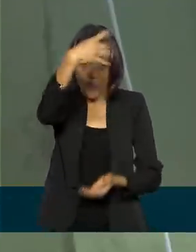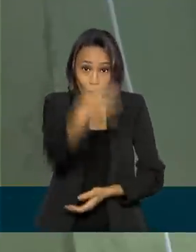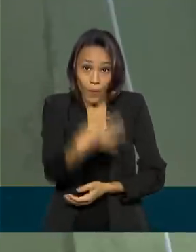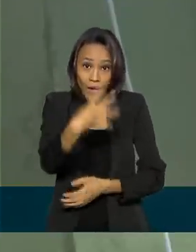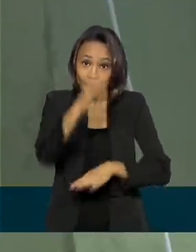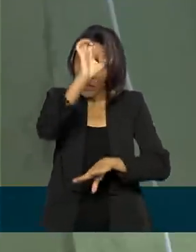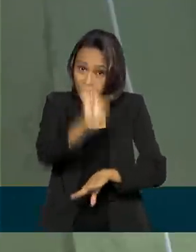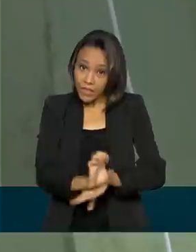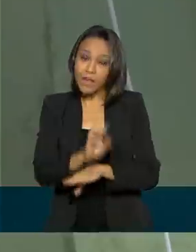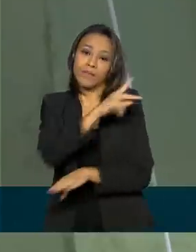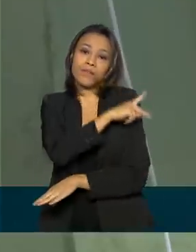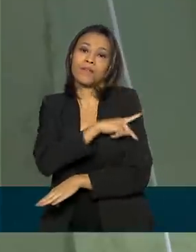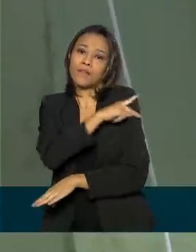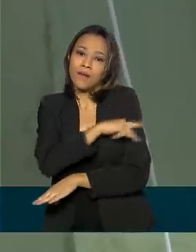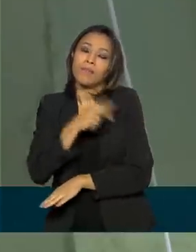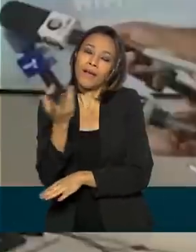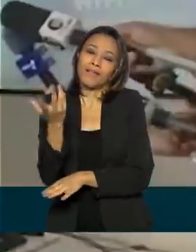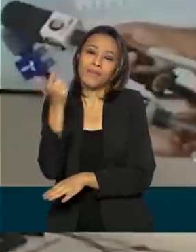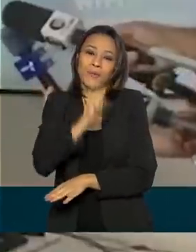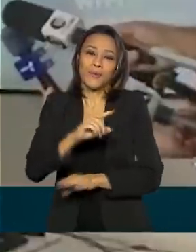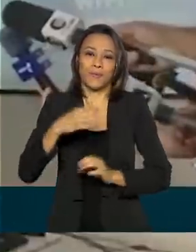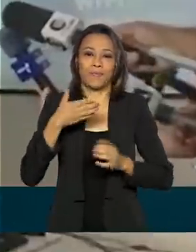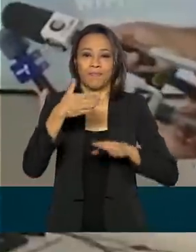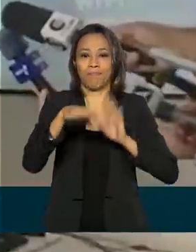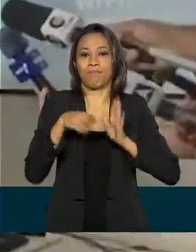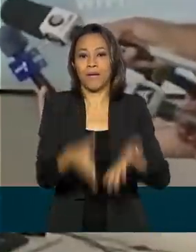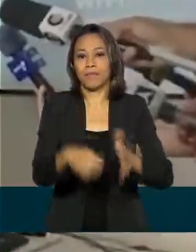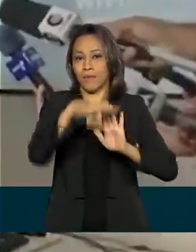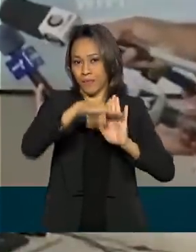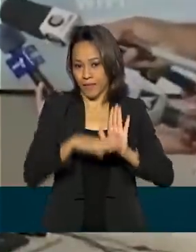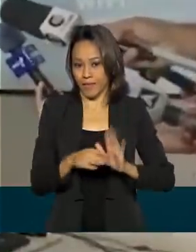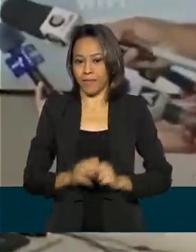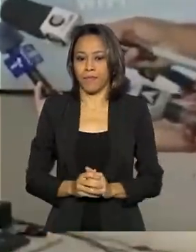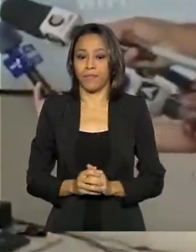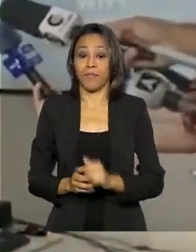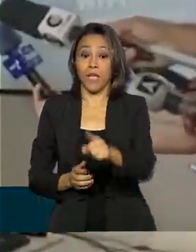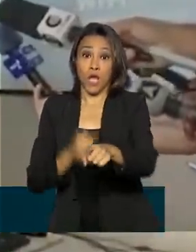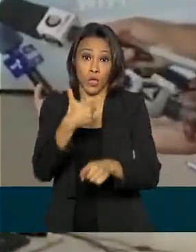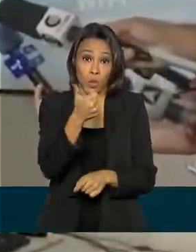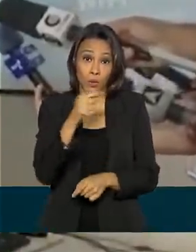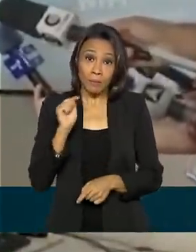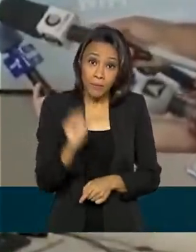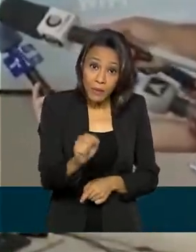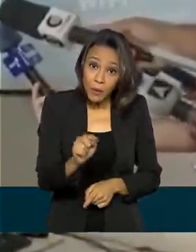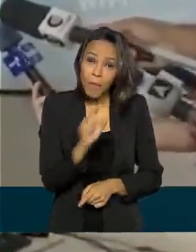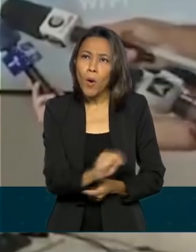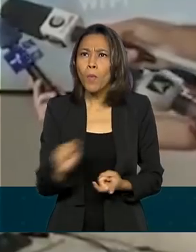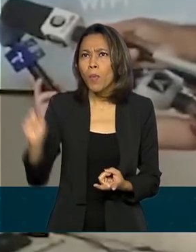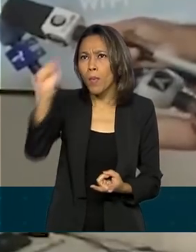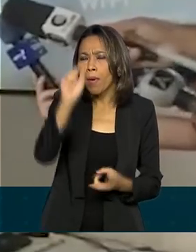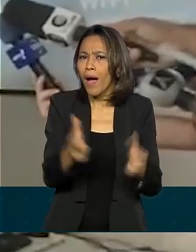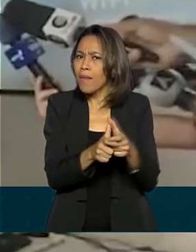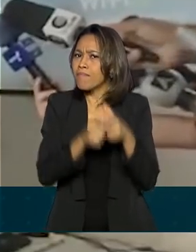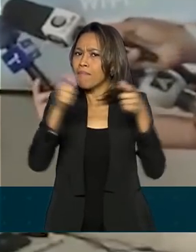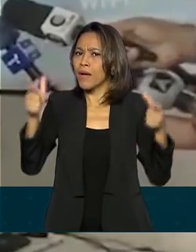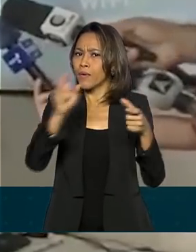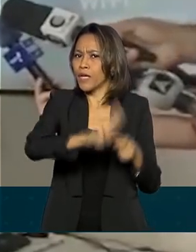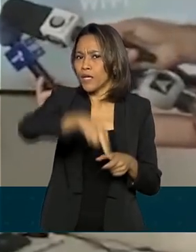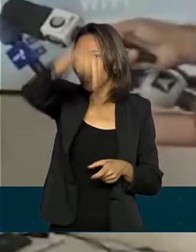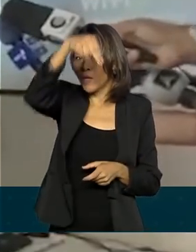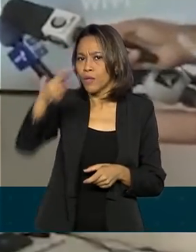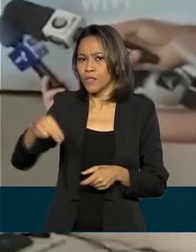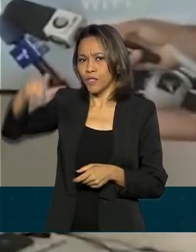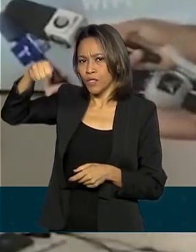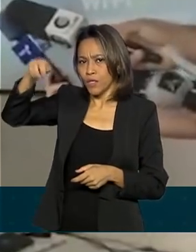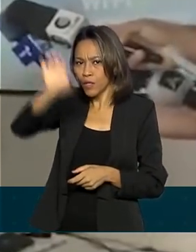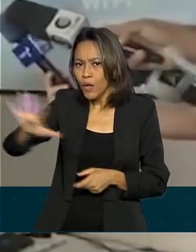brasileiro a receber o programa. São 12 mil pontos de internet já no Brasil, a maioria na região norte e nordeste, que